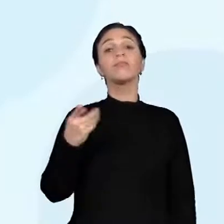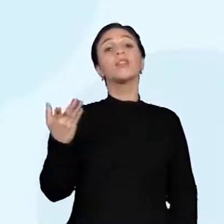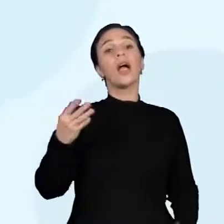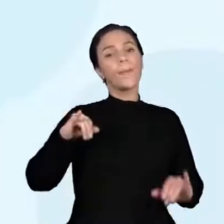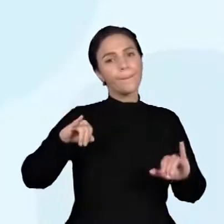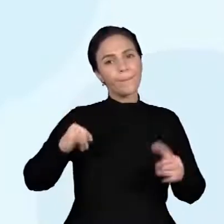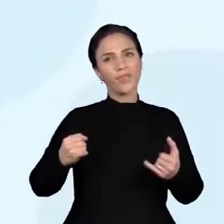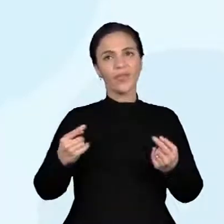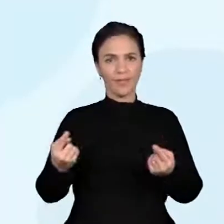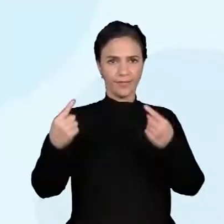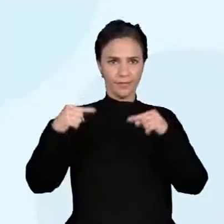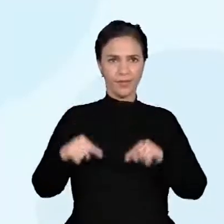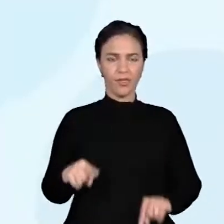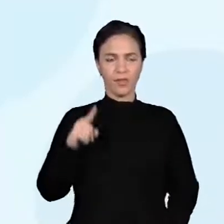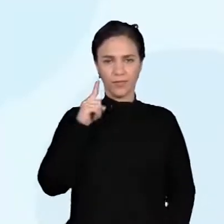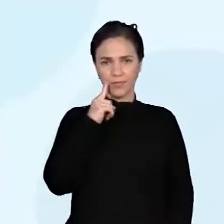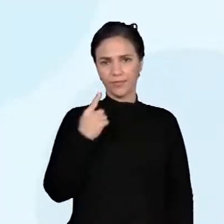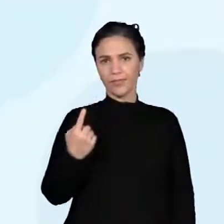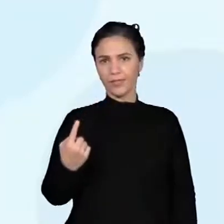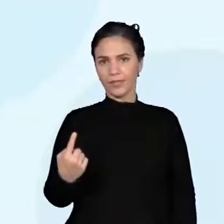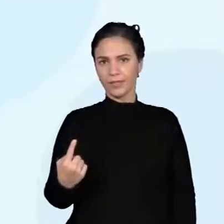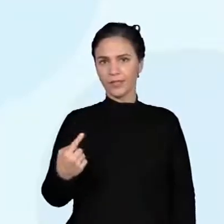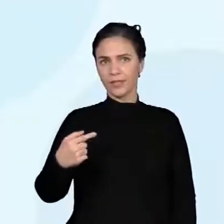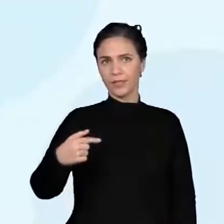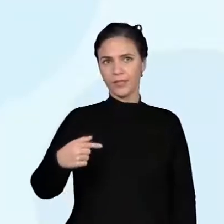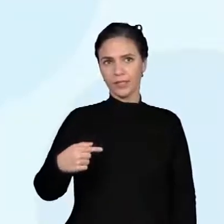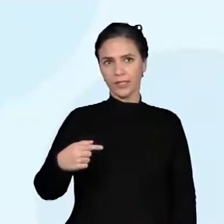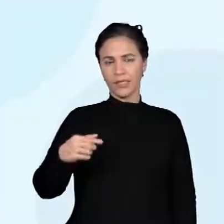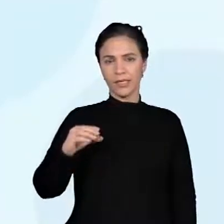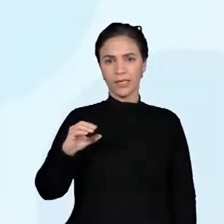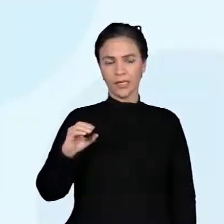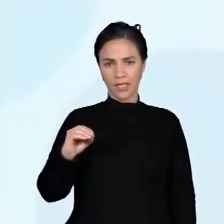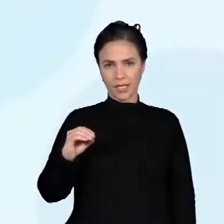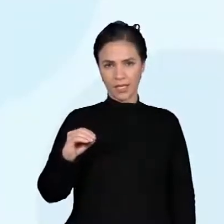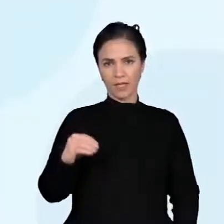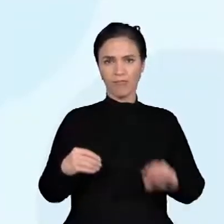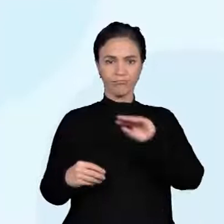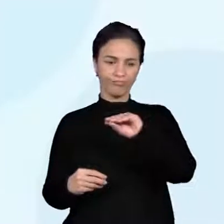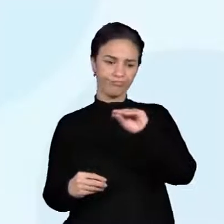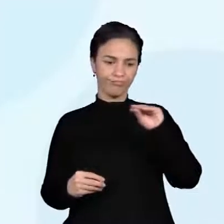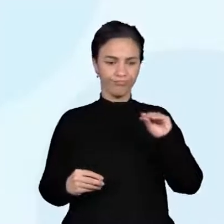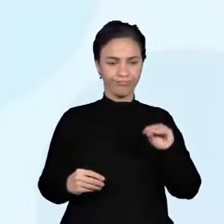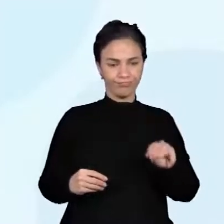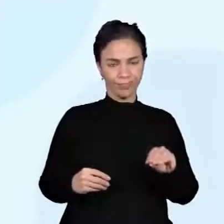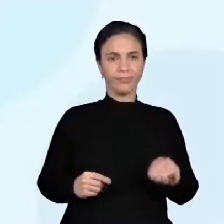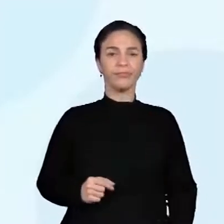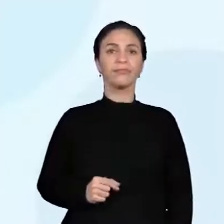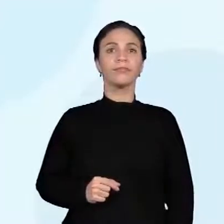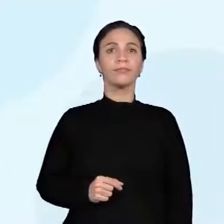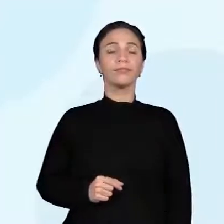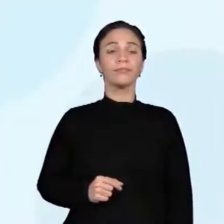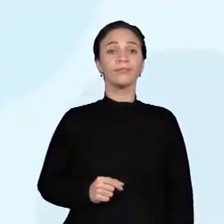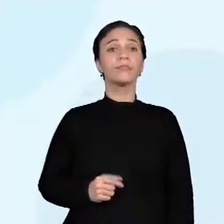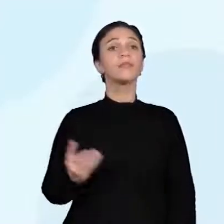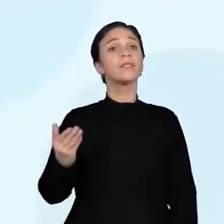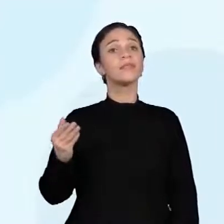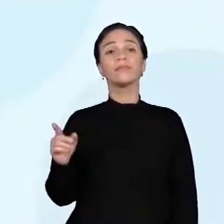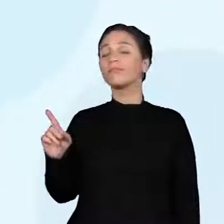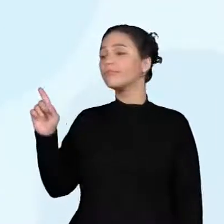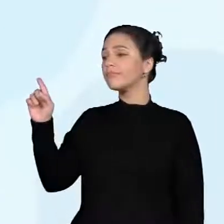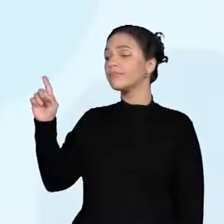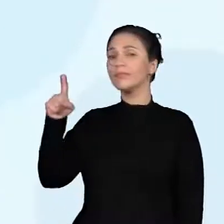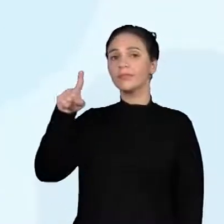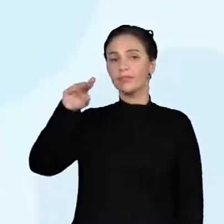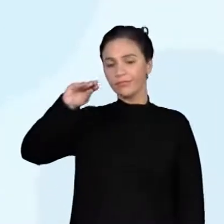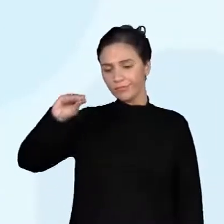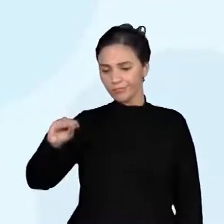profeis. Você vai colocar o 170 na sua estimativa e o resultado final. E aí